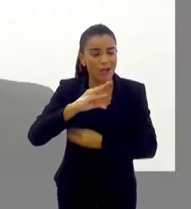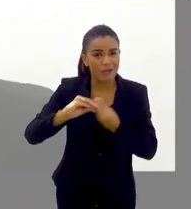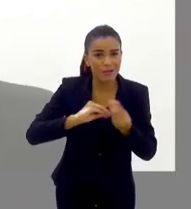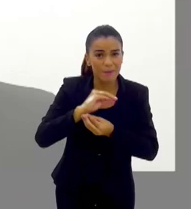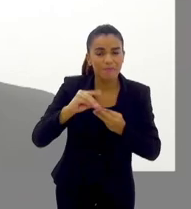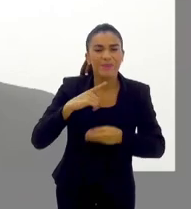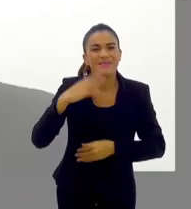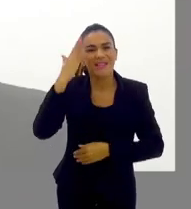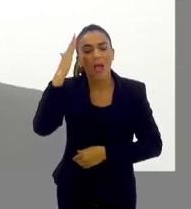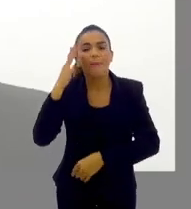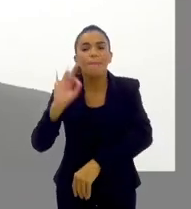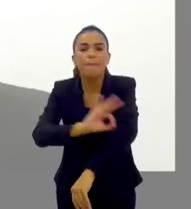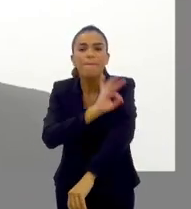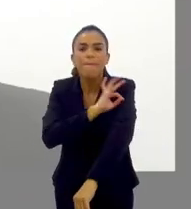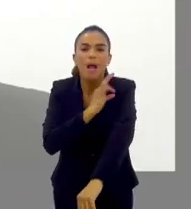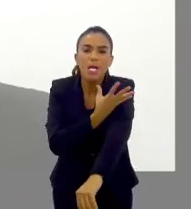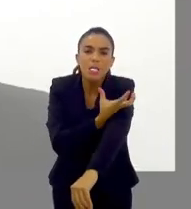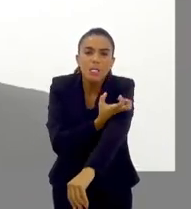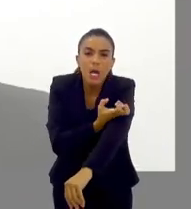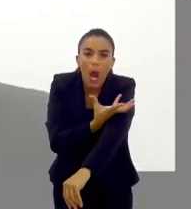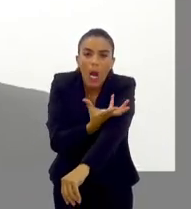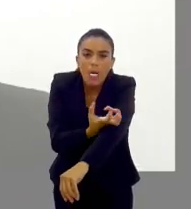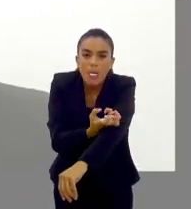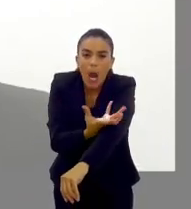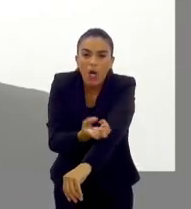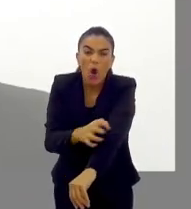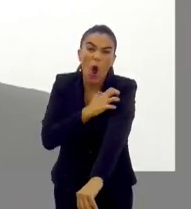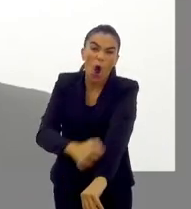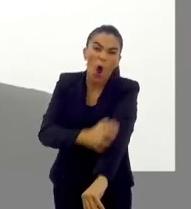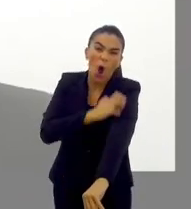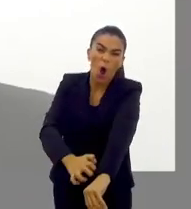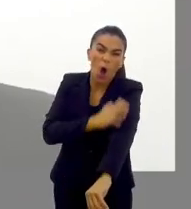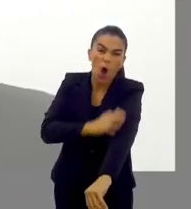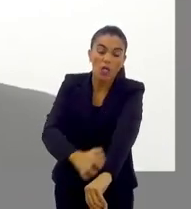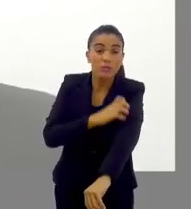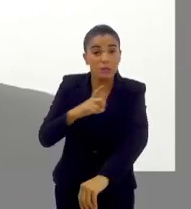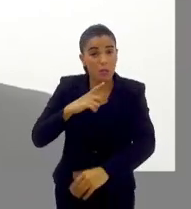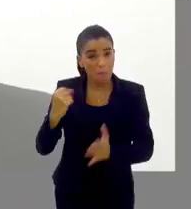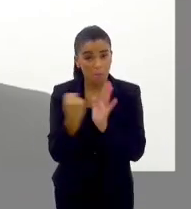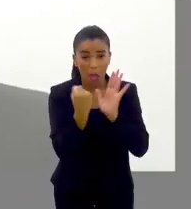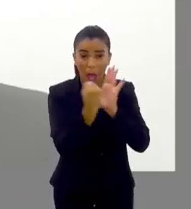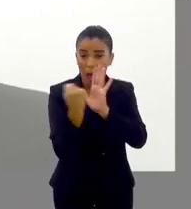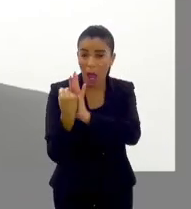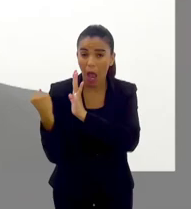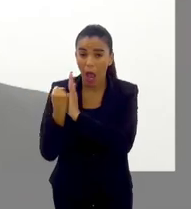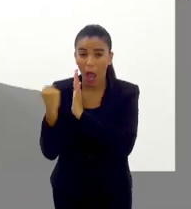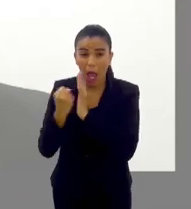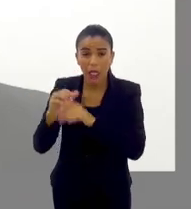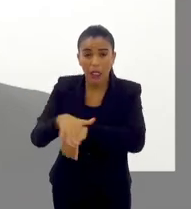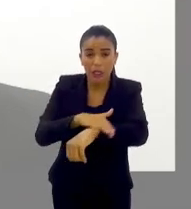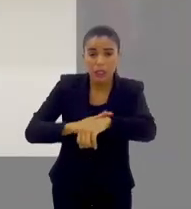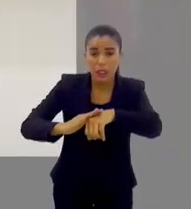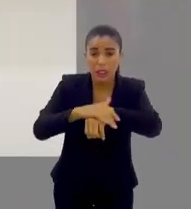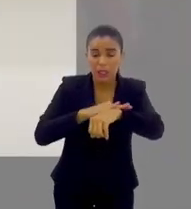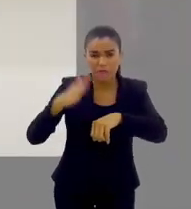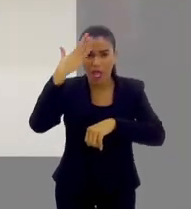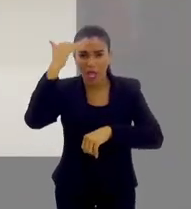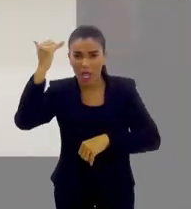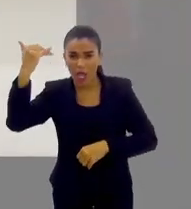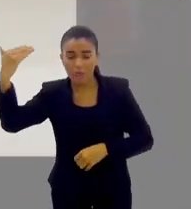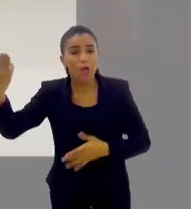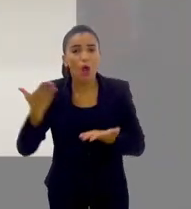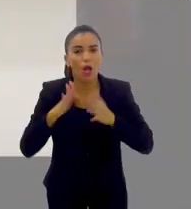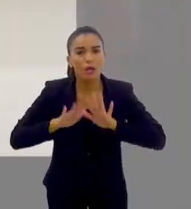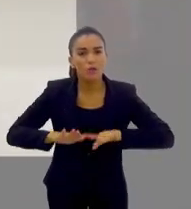lesões que ressecam a pele, é criança que passa muito, tem umas marcas de hidratante muito famosas, começa com M, que eles estão